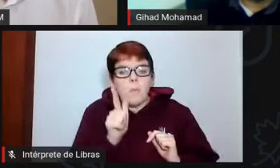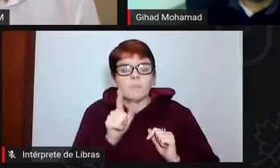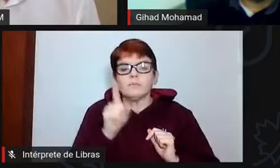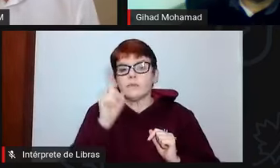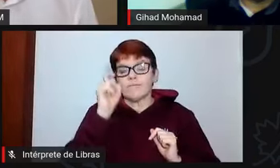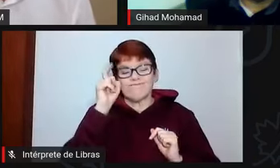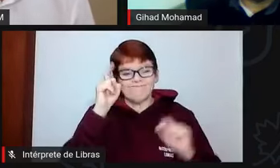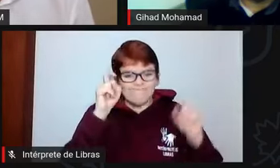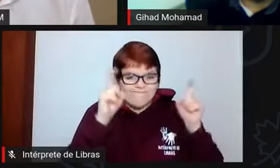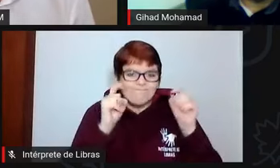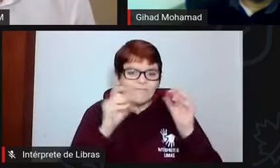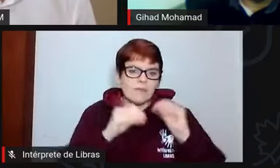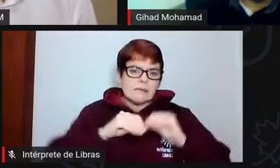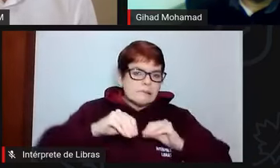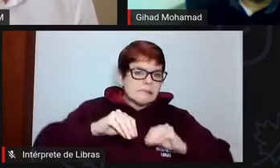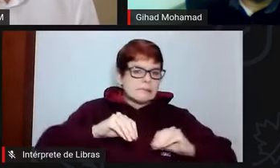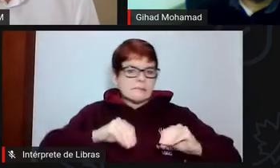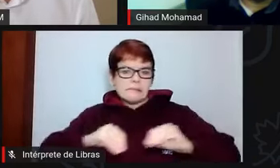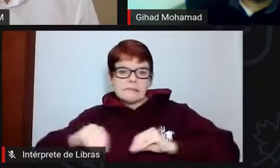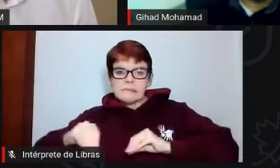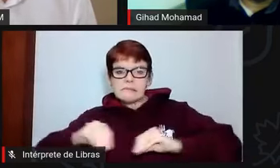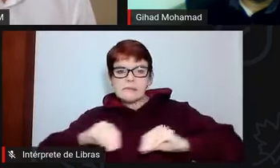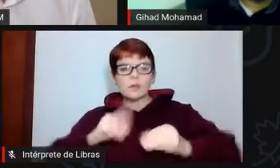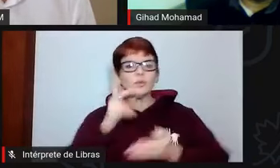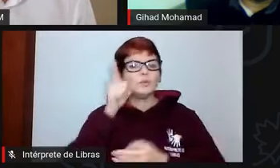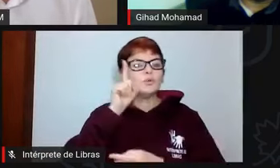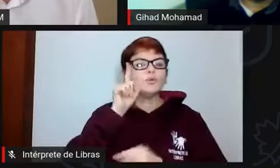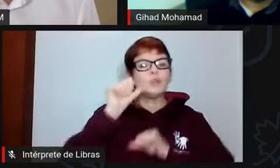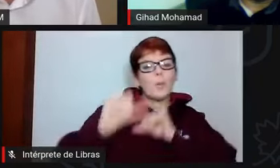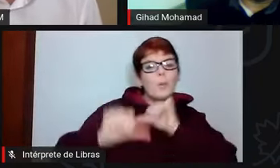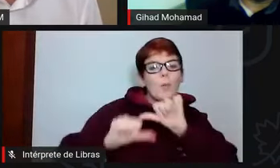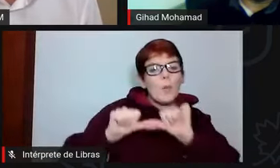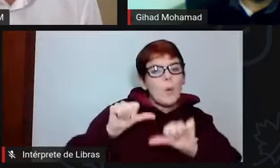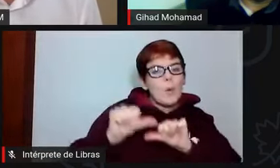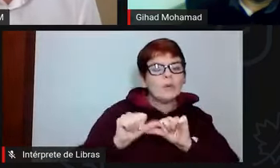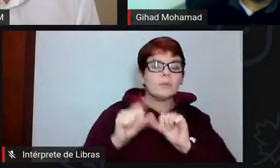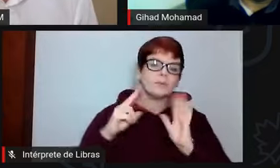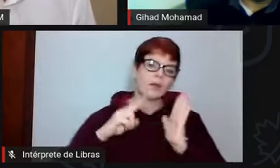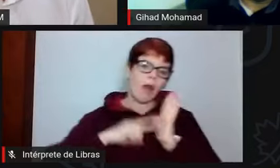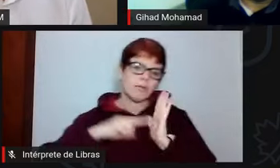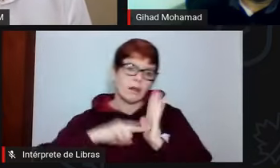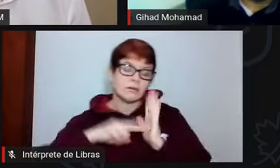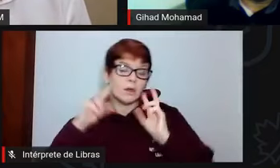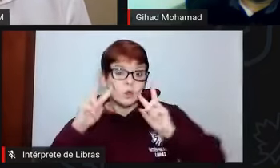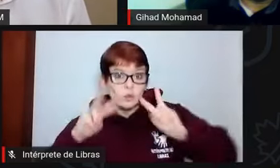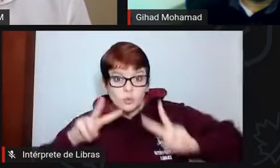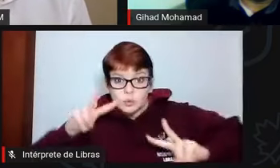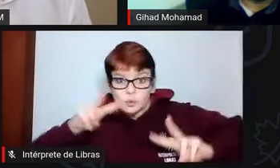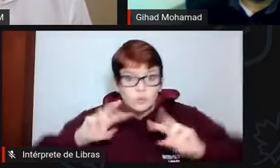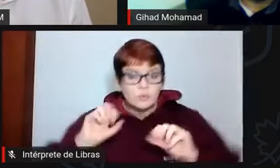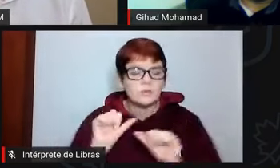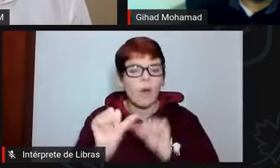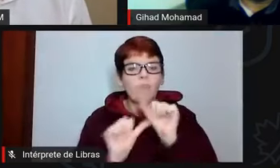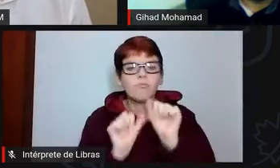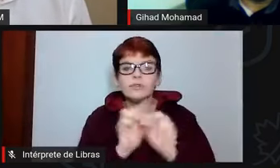se mexe e se movimenta todos os dias, e nós precisamos estar muito atentos a tudo aquilo que está acontecendo